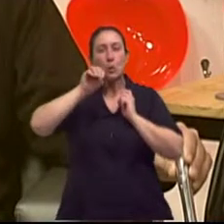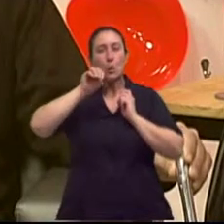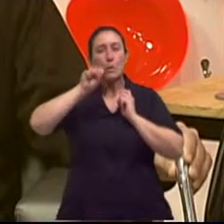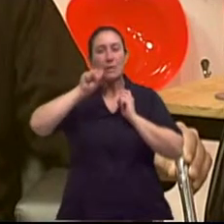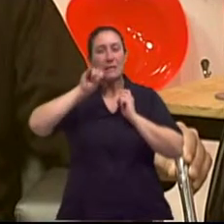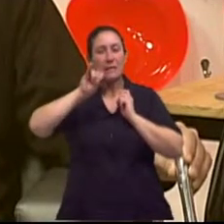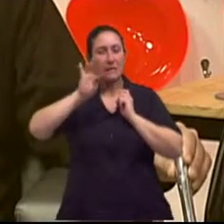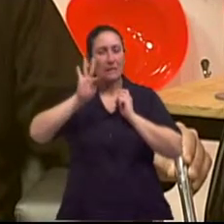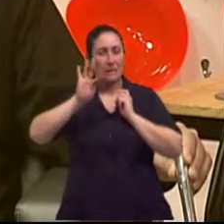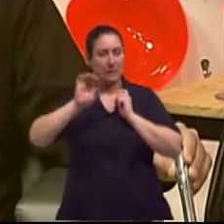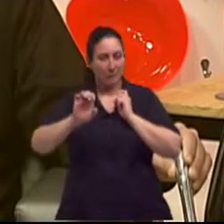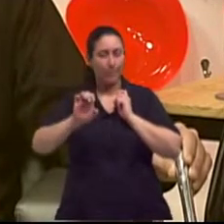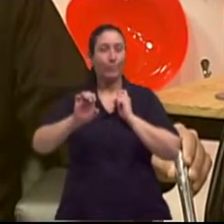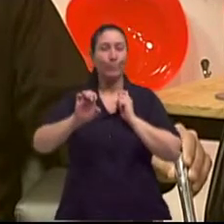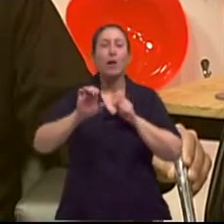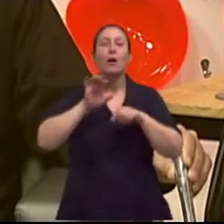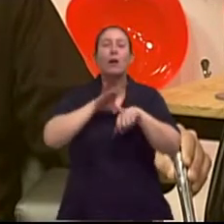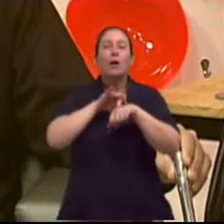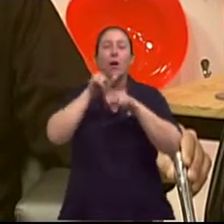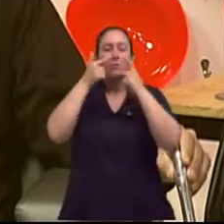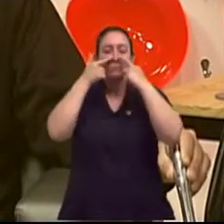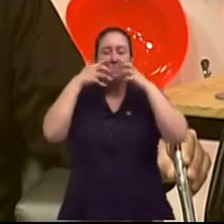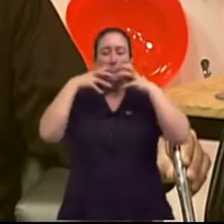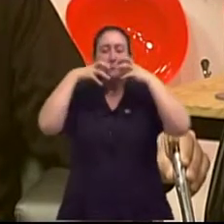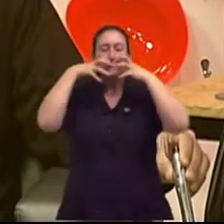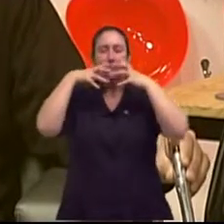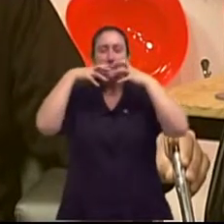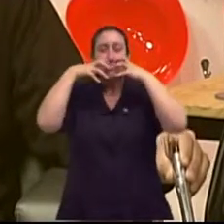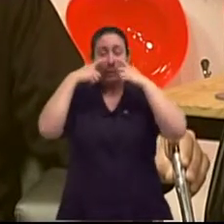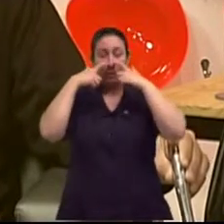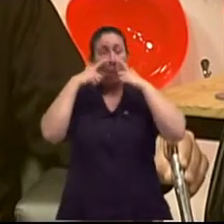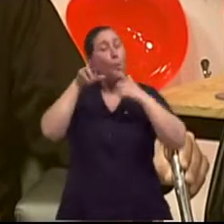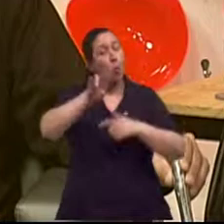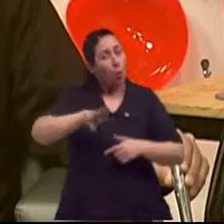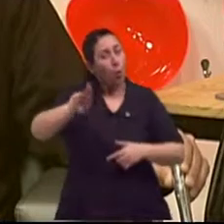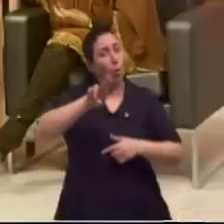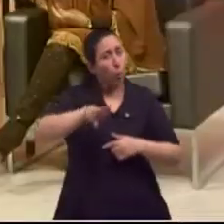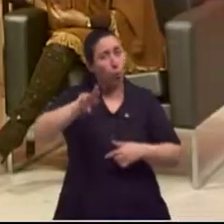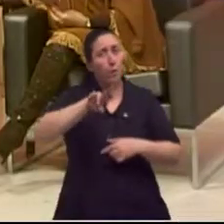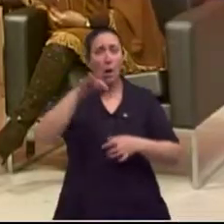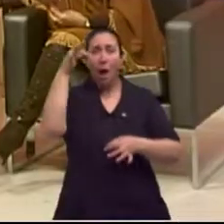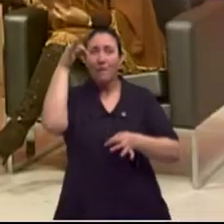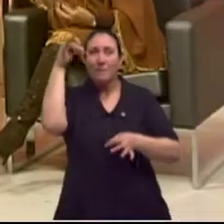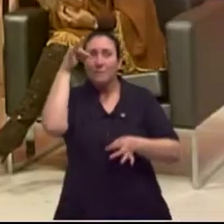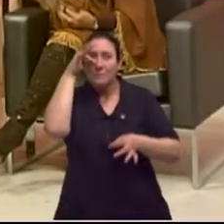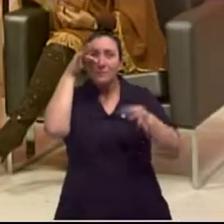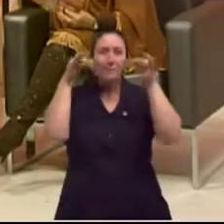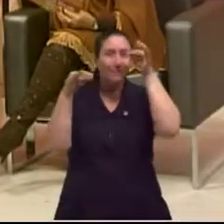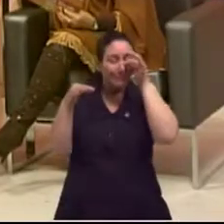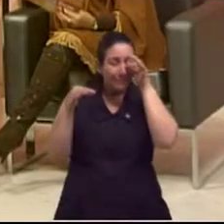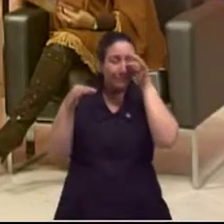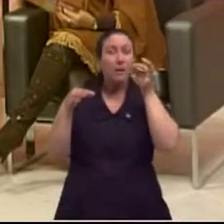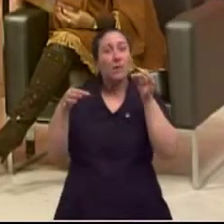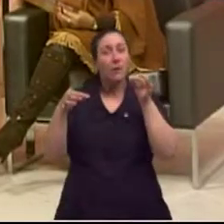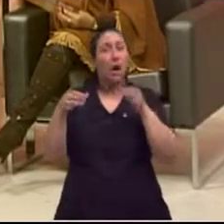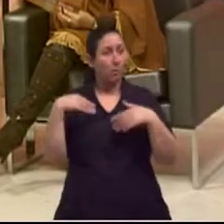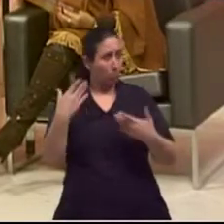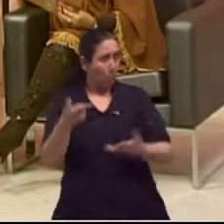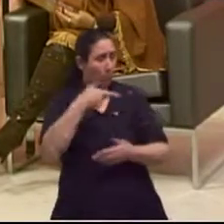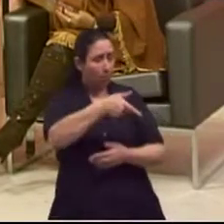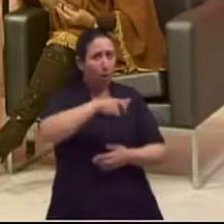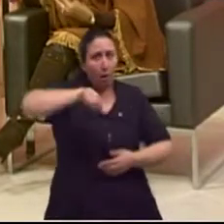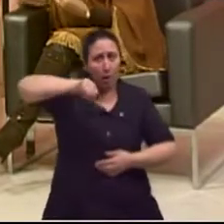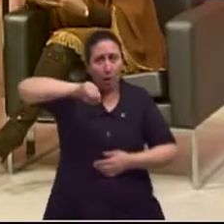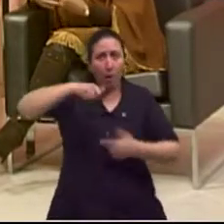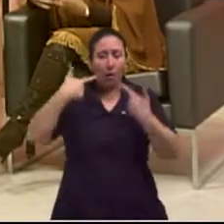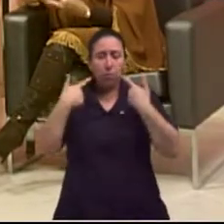pontos também usados dentro da acupuntura. Ah, tá. Então, o laser pode fazer a função de uma agulha?